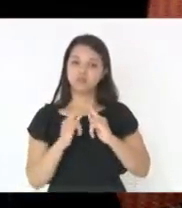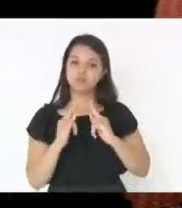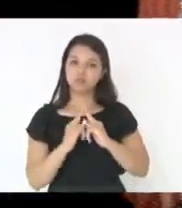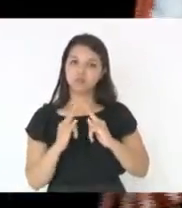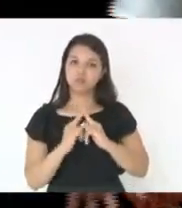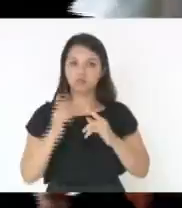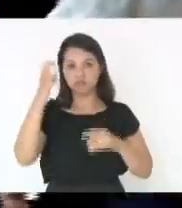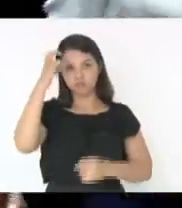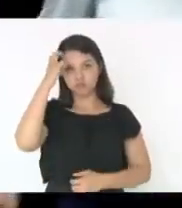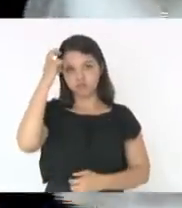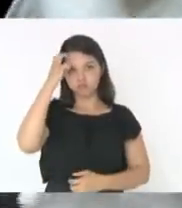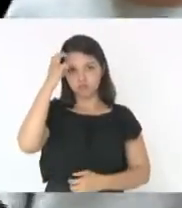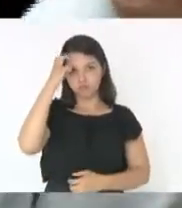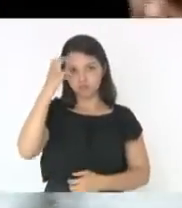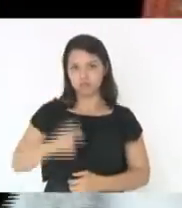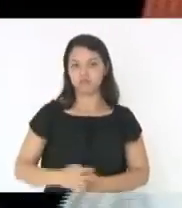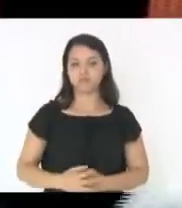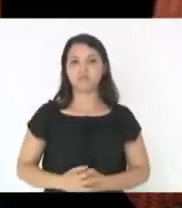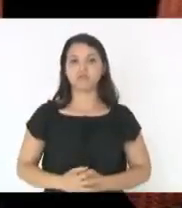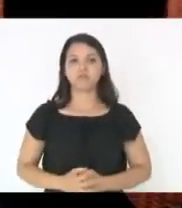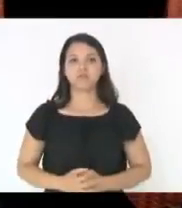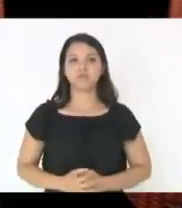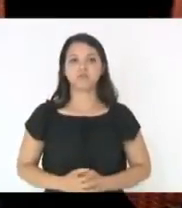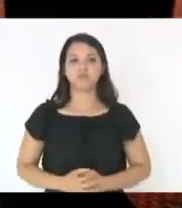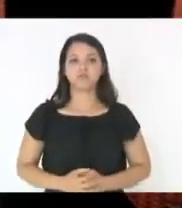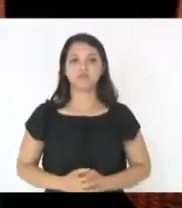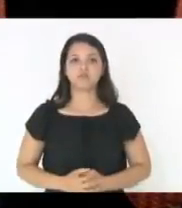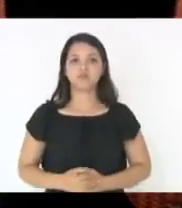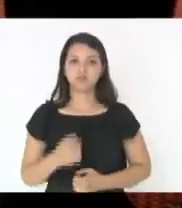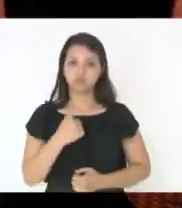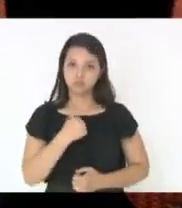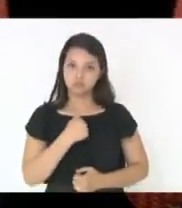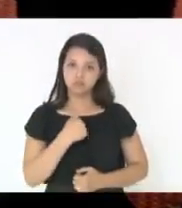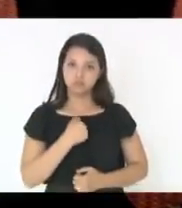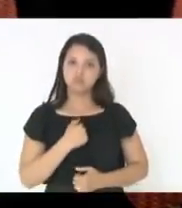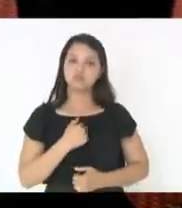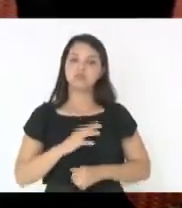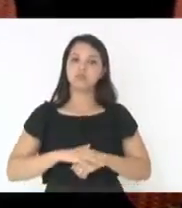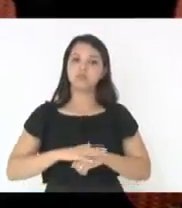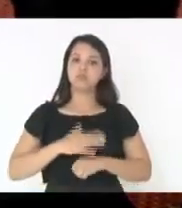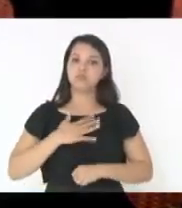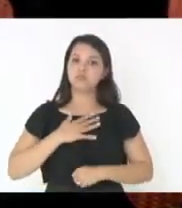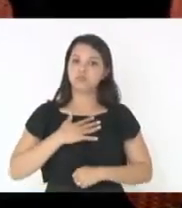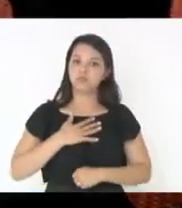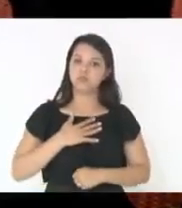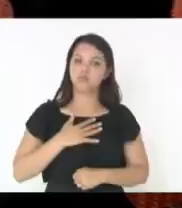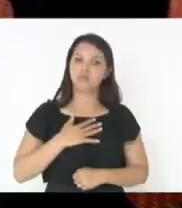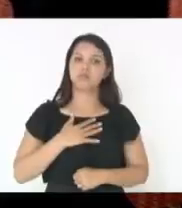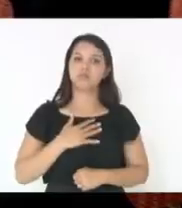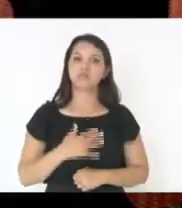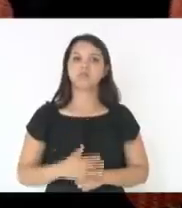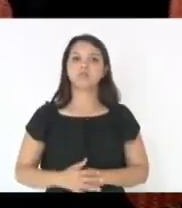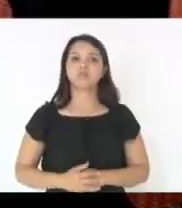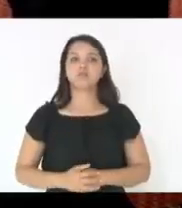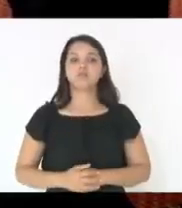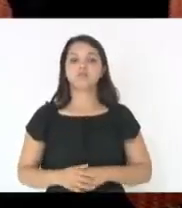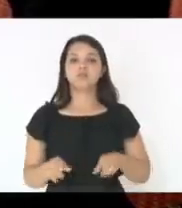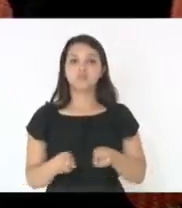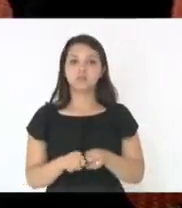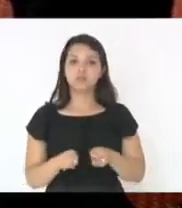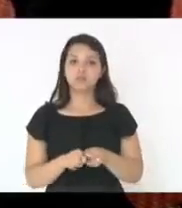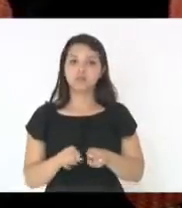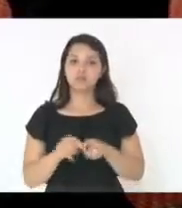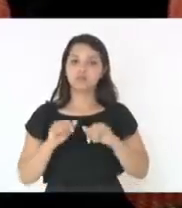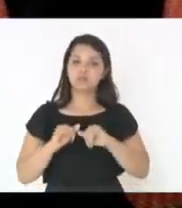e o próprio enunciado da CCJ,